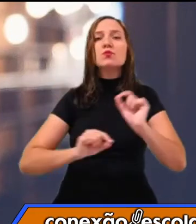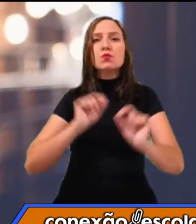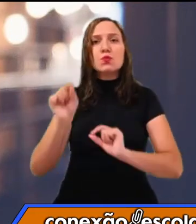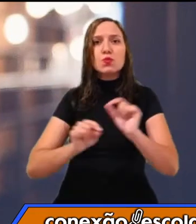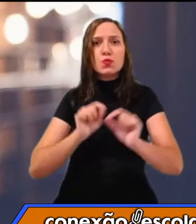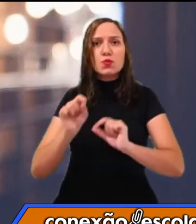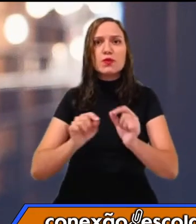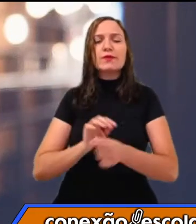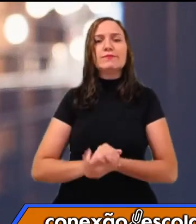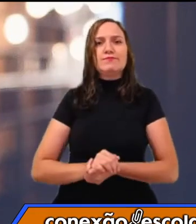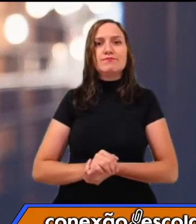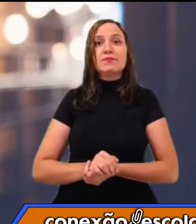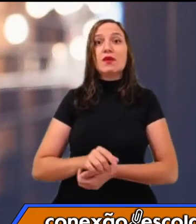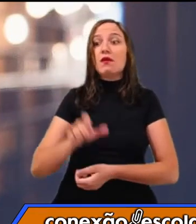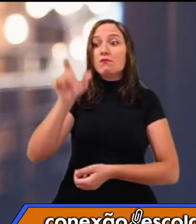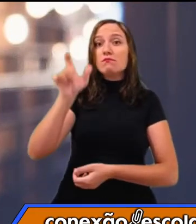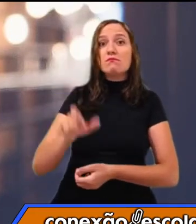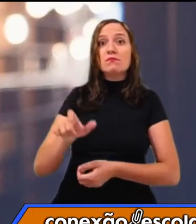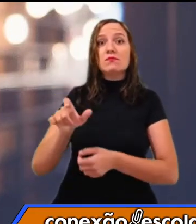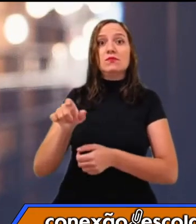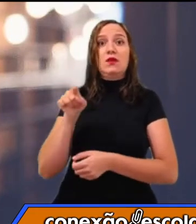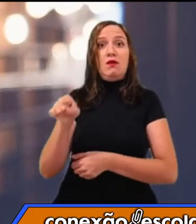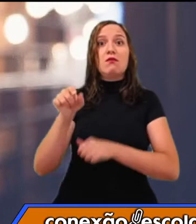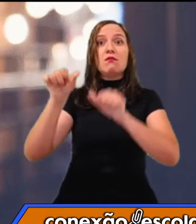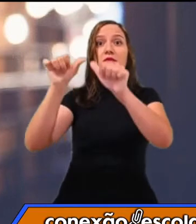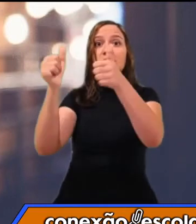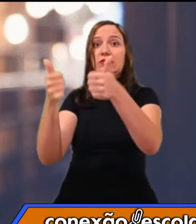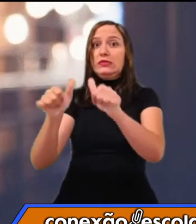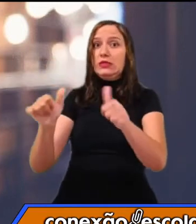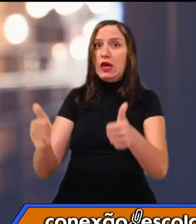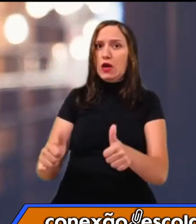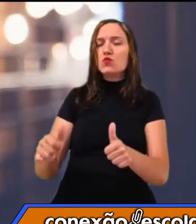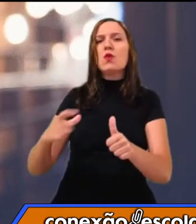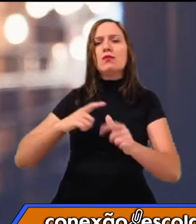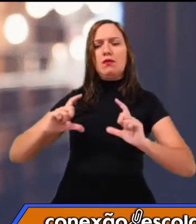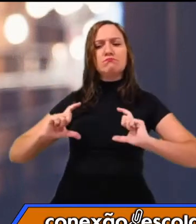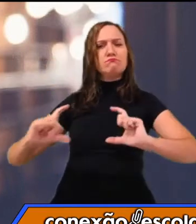Olha só. O que estava escrito nessa estátua?